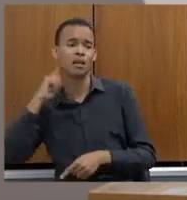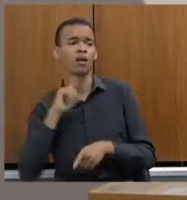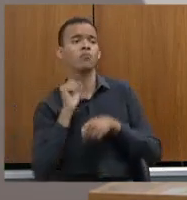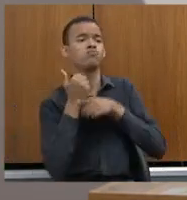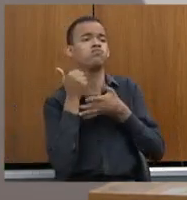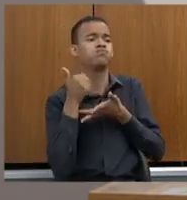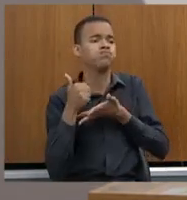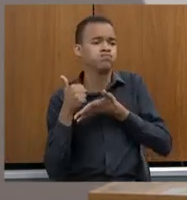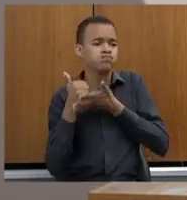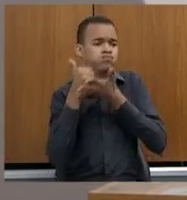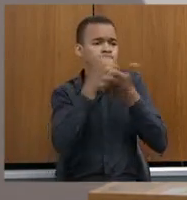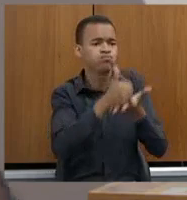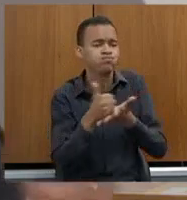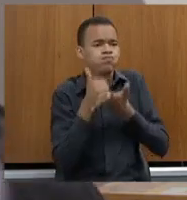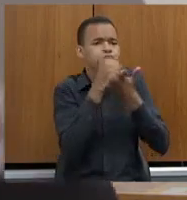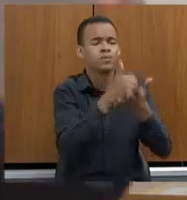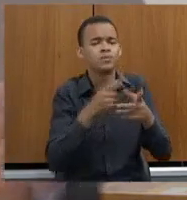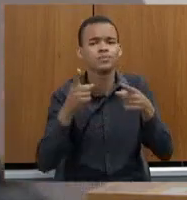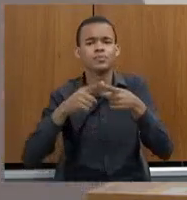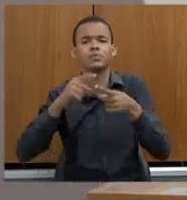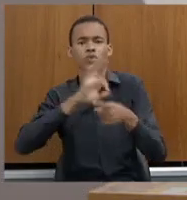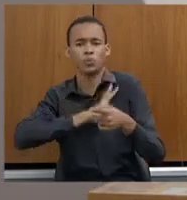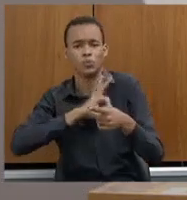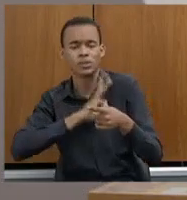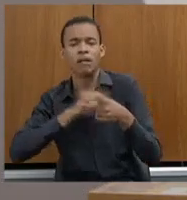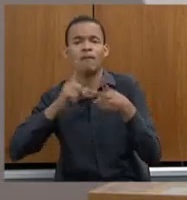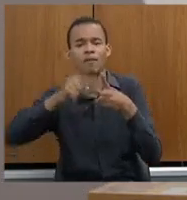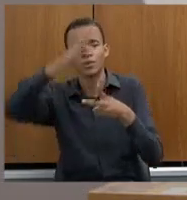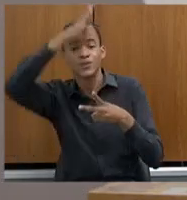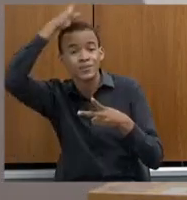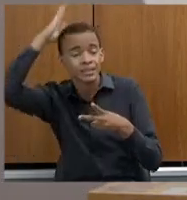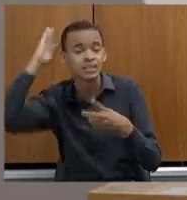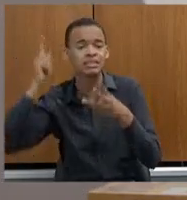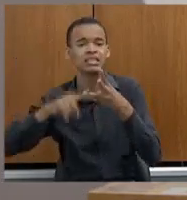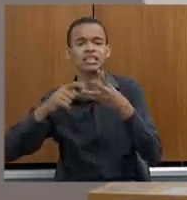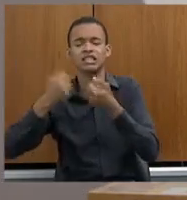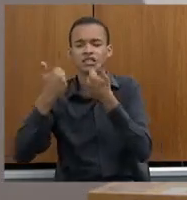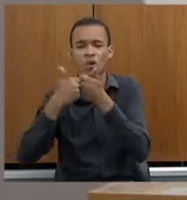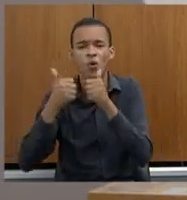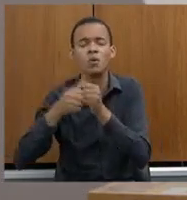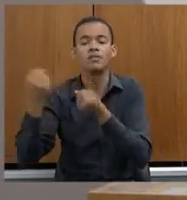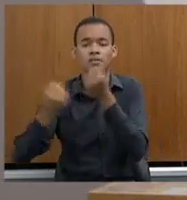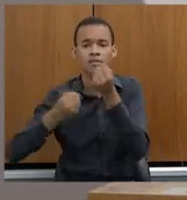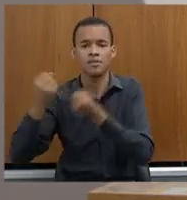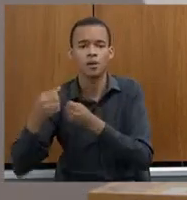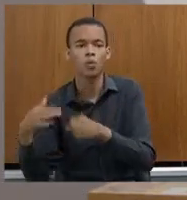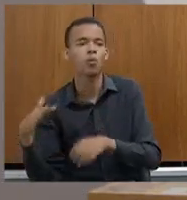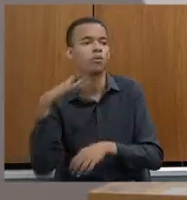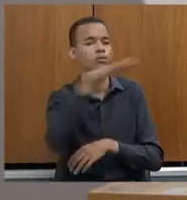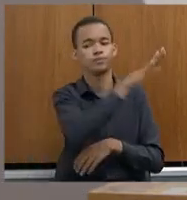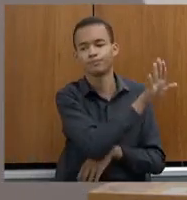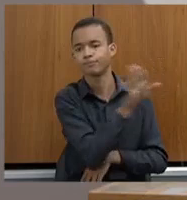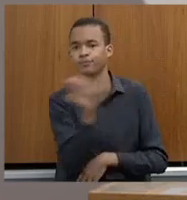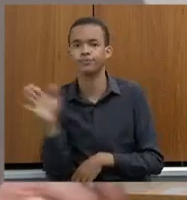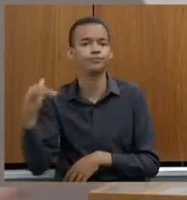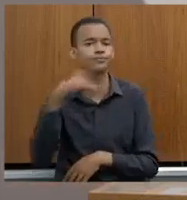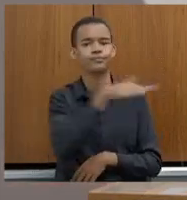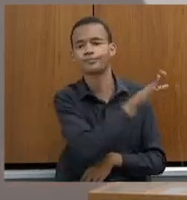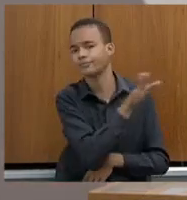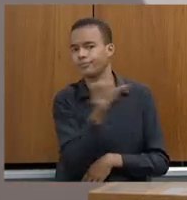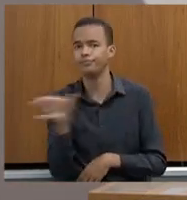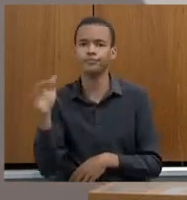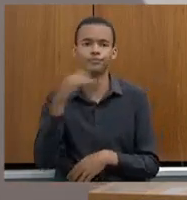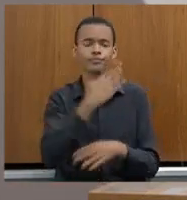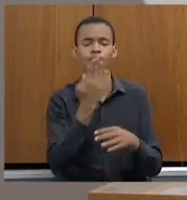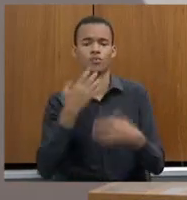bombeiros desencarcerando, camburão para cima e para baixo, trazendo corpo para Belo Horizonte para fazer a necrópsia, autópsia, não sei se você pode me